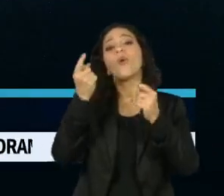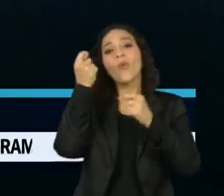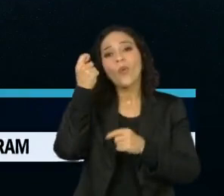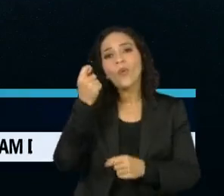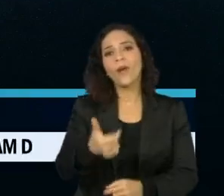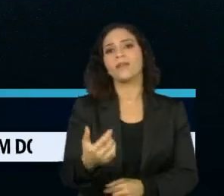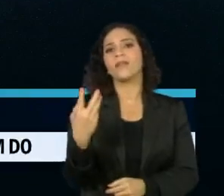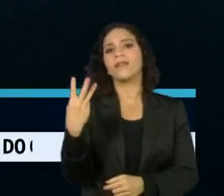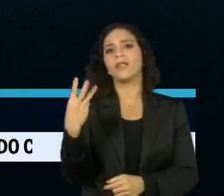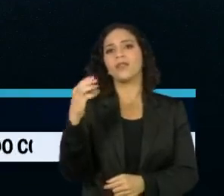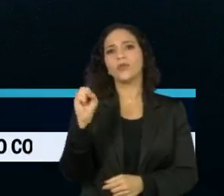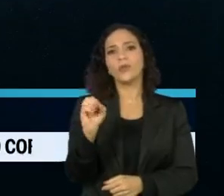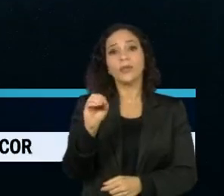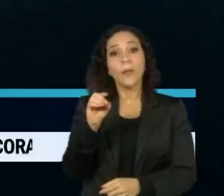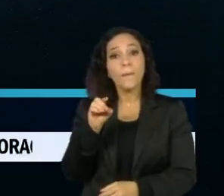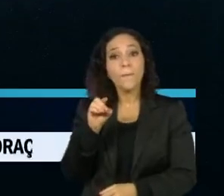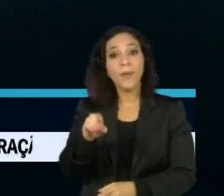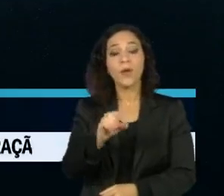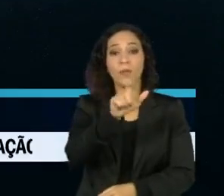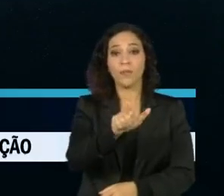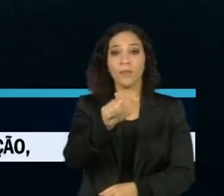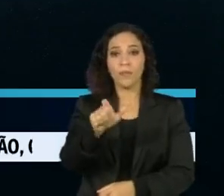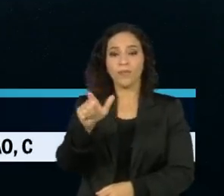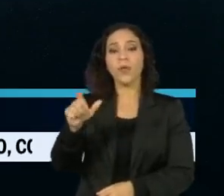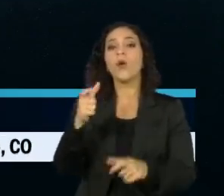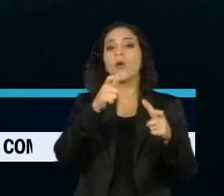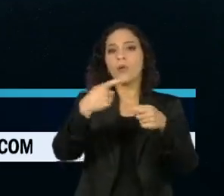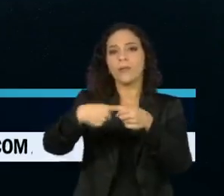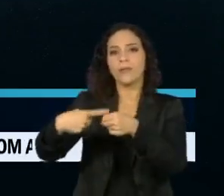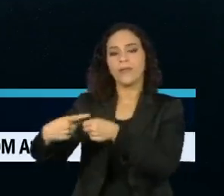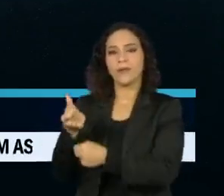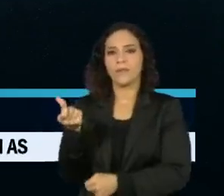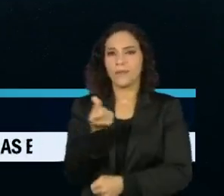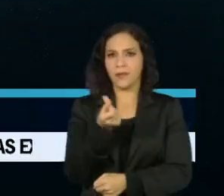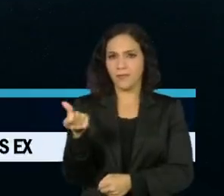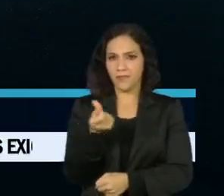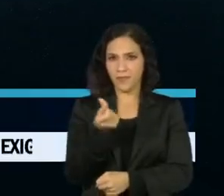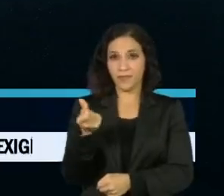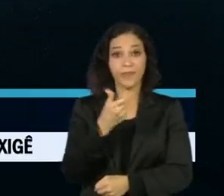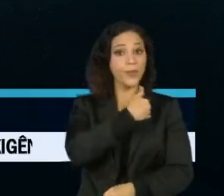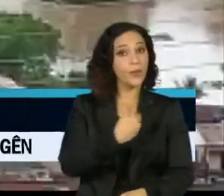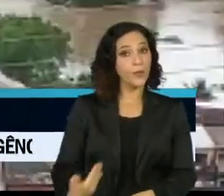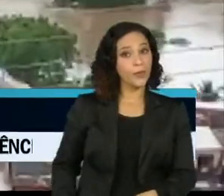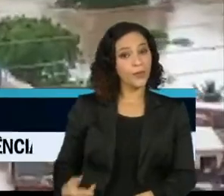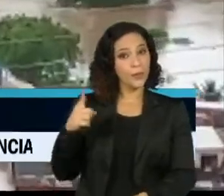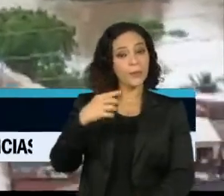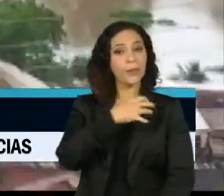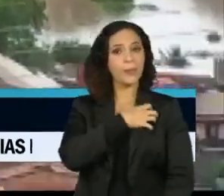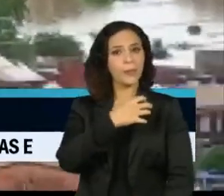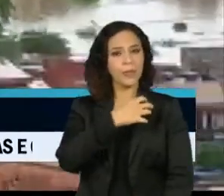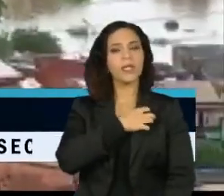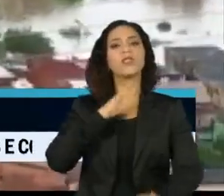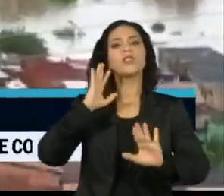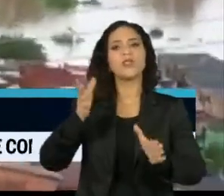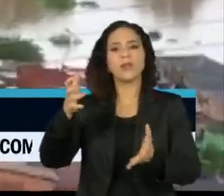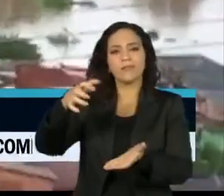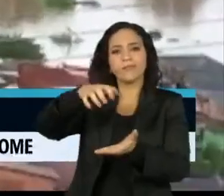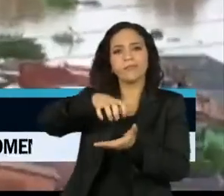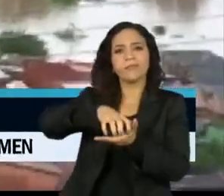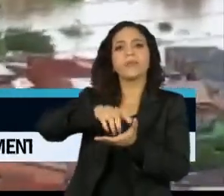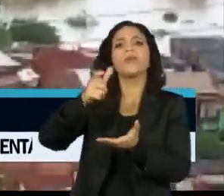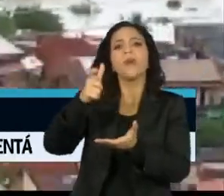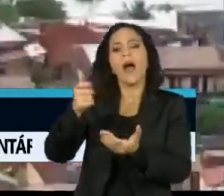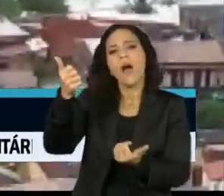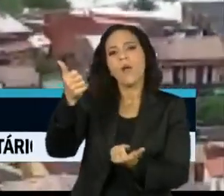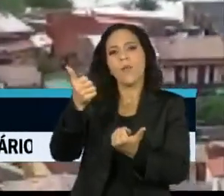380 mil em 66 municípios. O governo da Bahia determinou a instalação de uma base de apoio